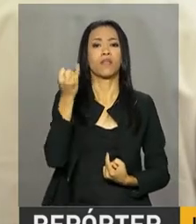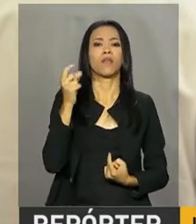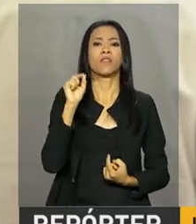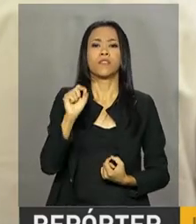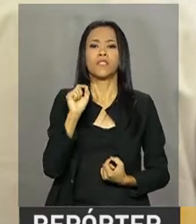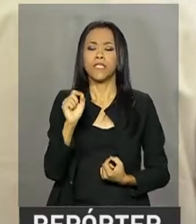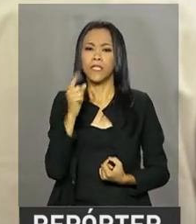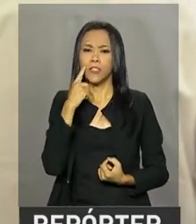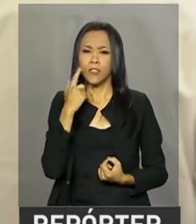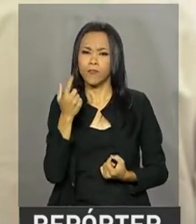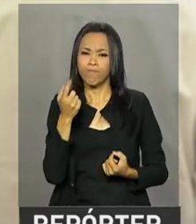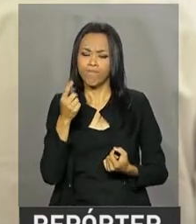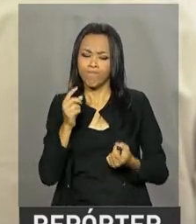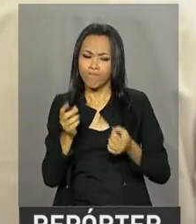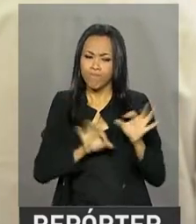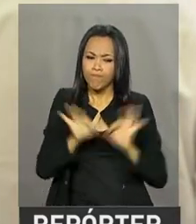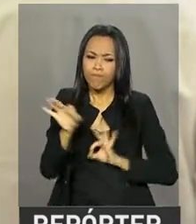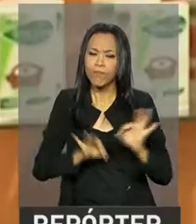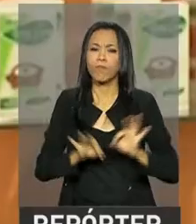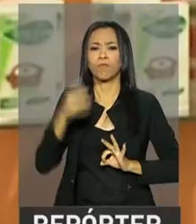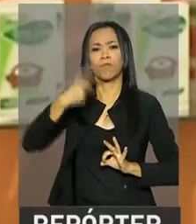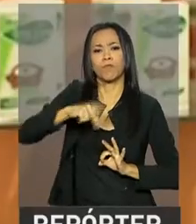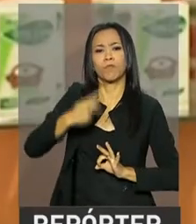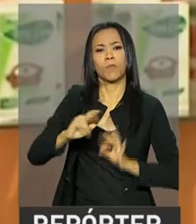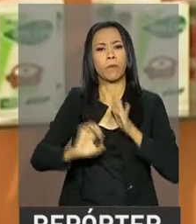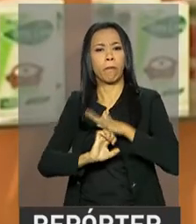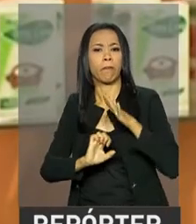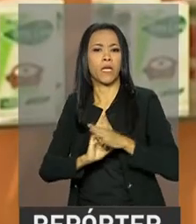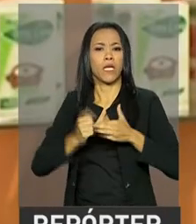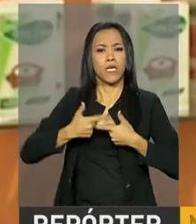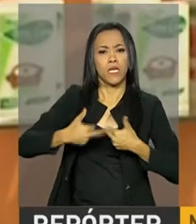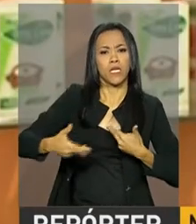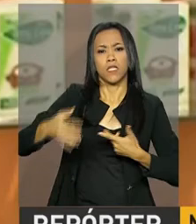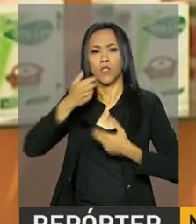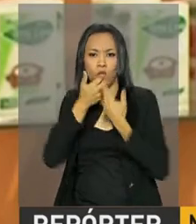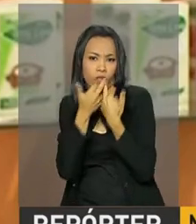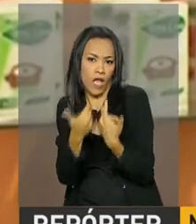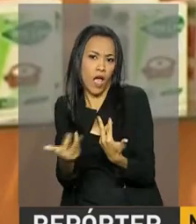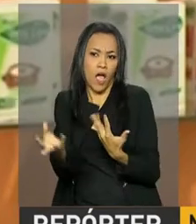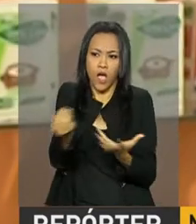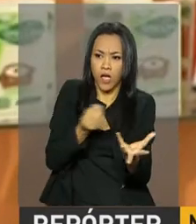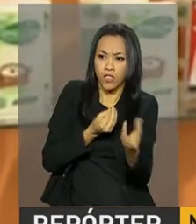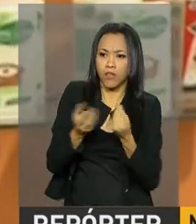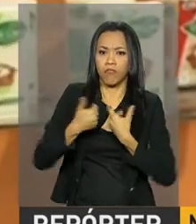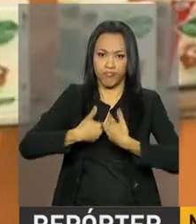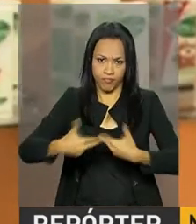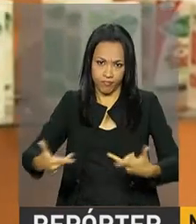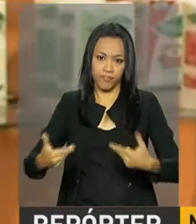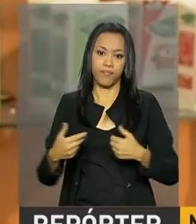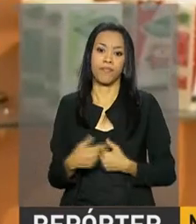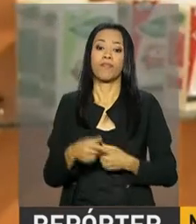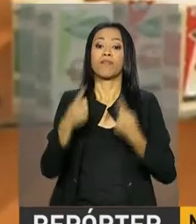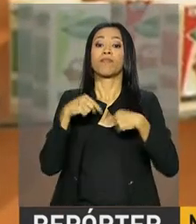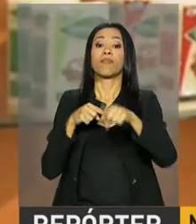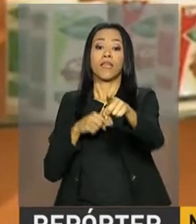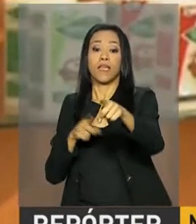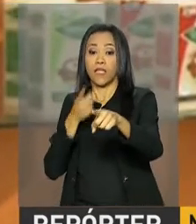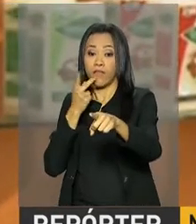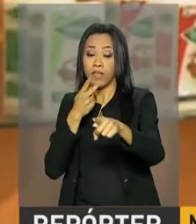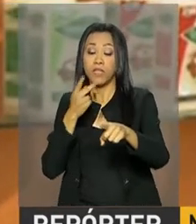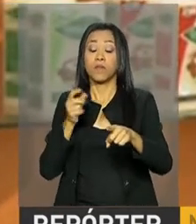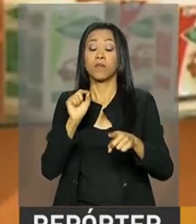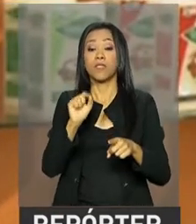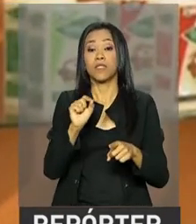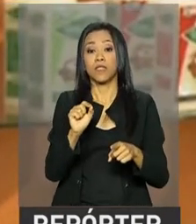prospecção de negócios para esses agricultores. As políticas de PPA, da gestão, das compras institucionais,